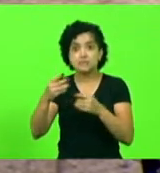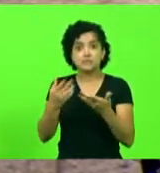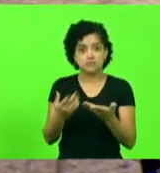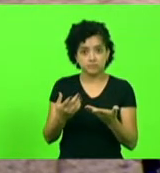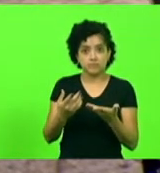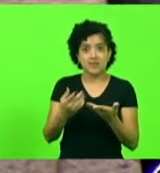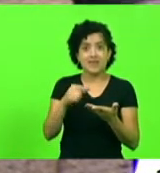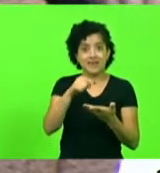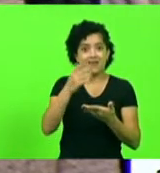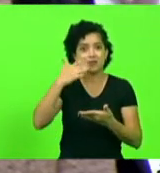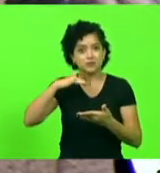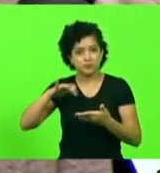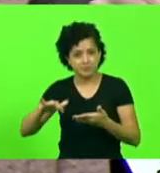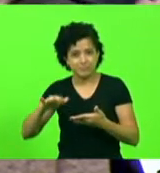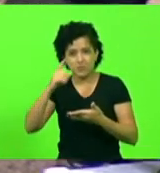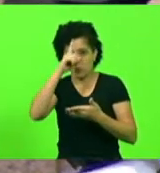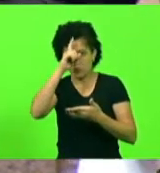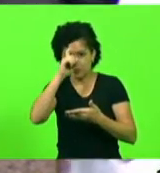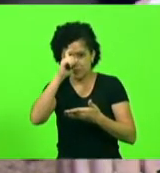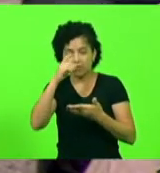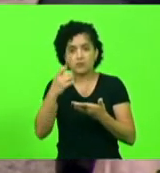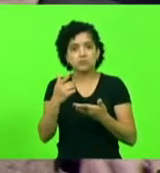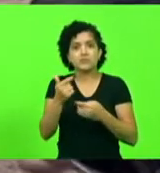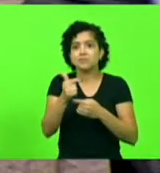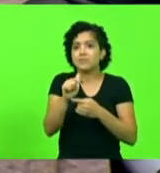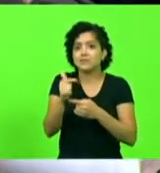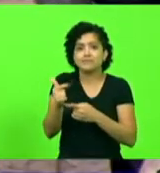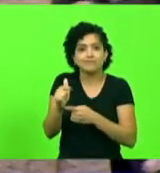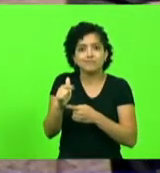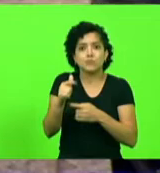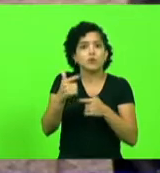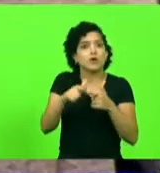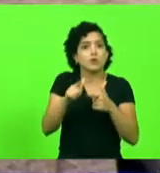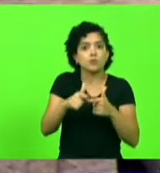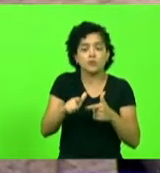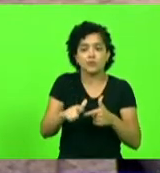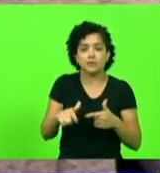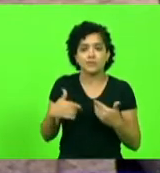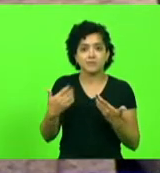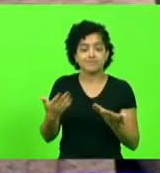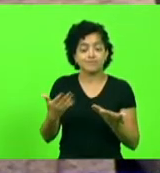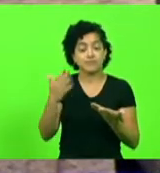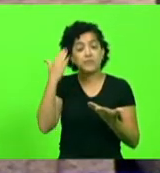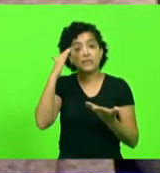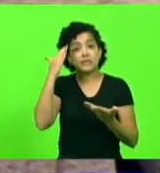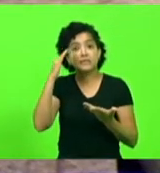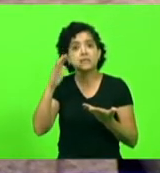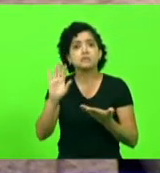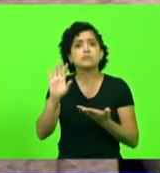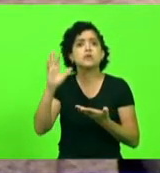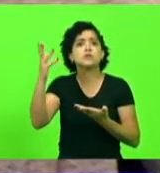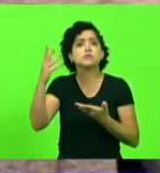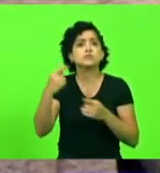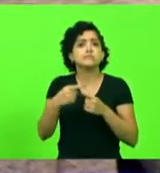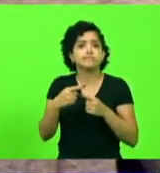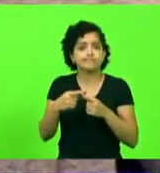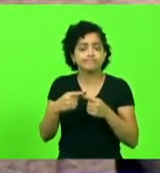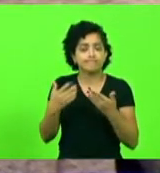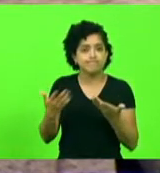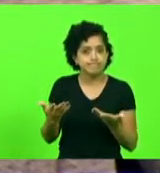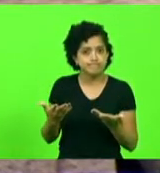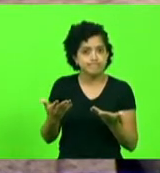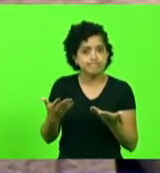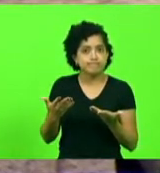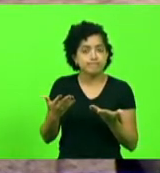Infantil também fora de uso. Nós temos que entender se isso está acontecendo. Por quê? Qual é a